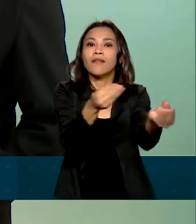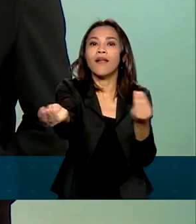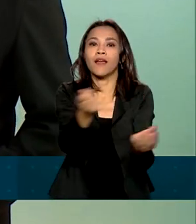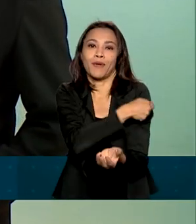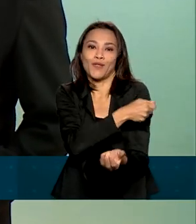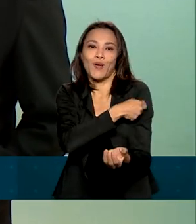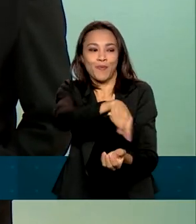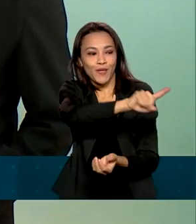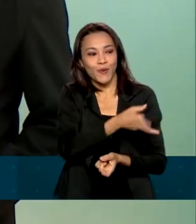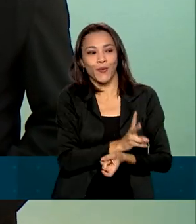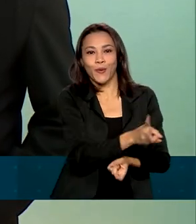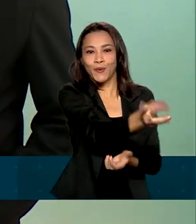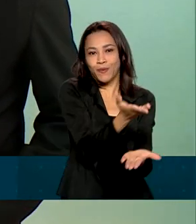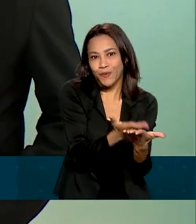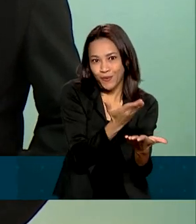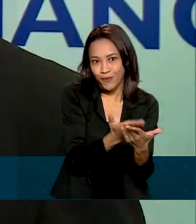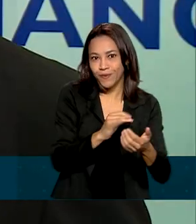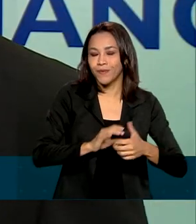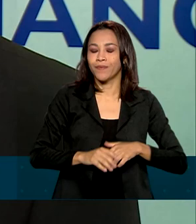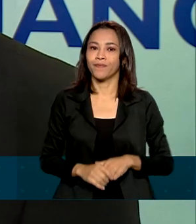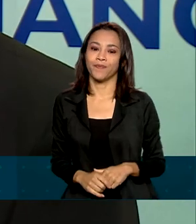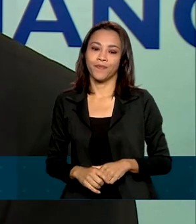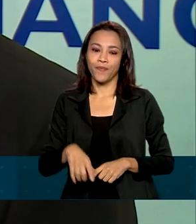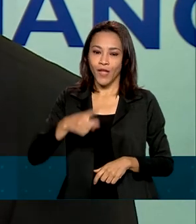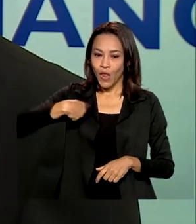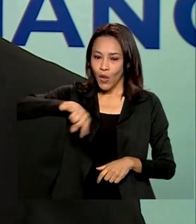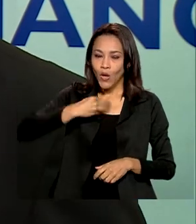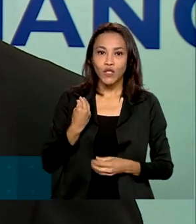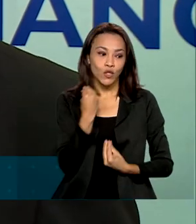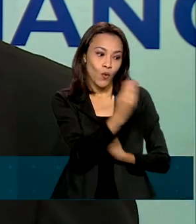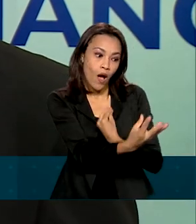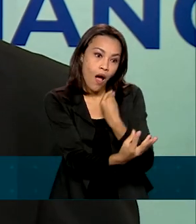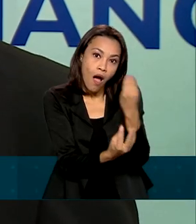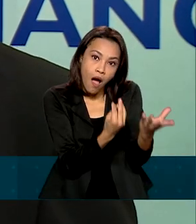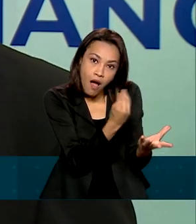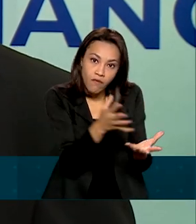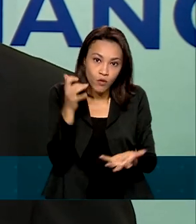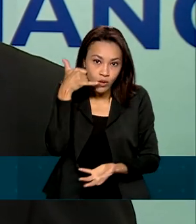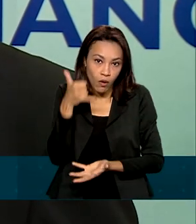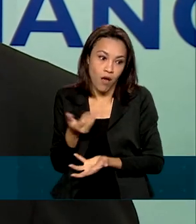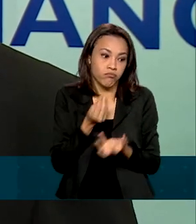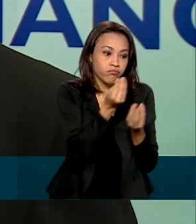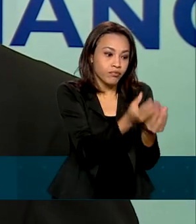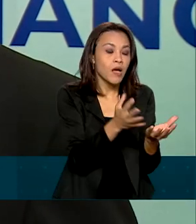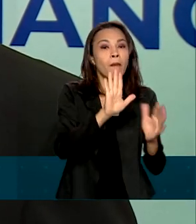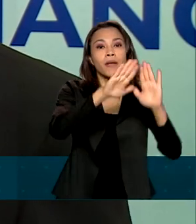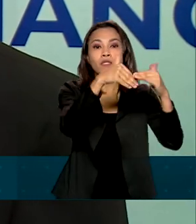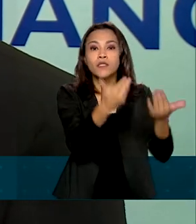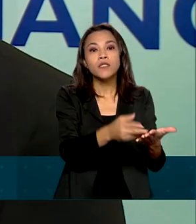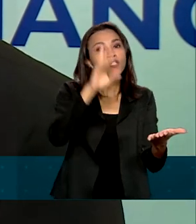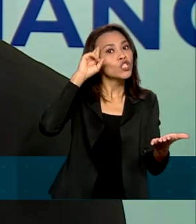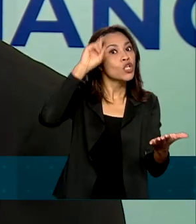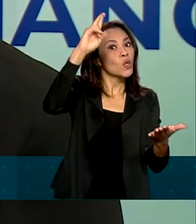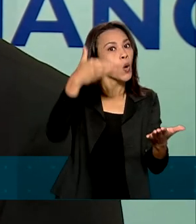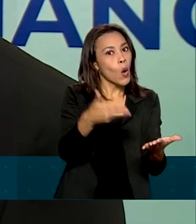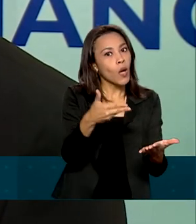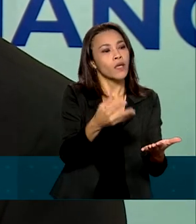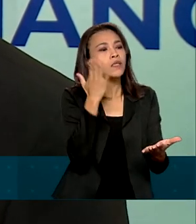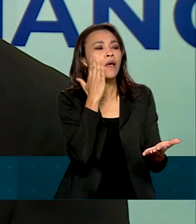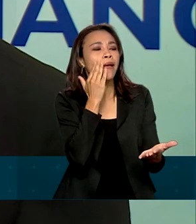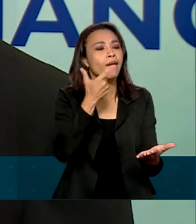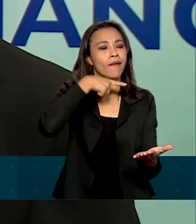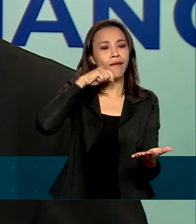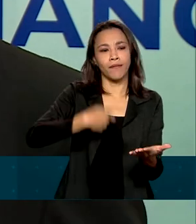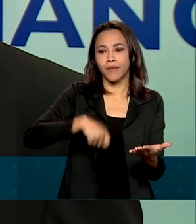continuidade aos estudos. A gente doava então para as diretoras das escolas, que elas então sabiam necessariamente quem